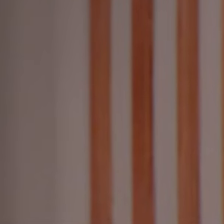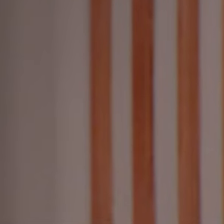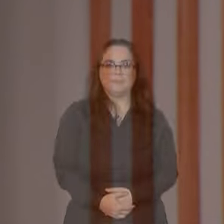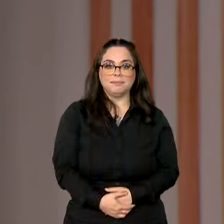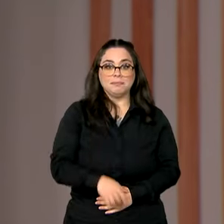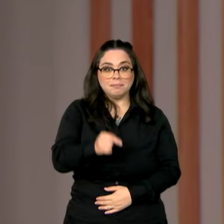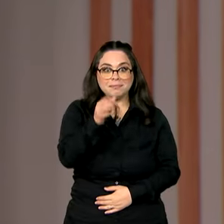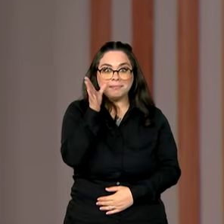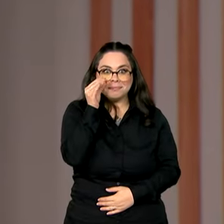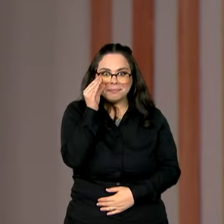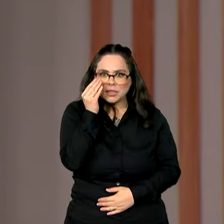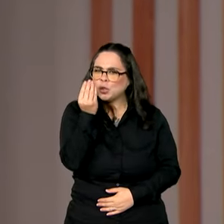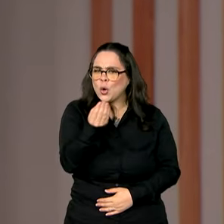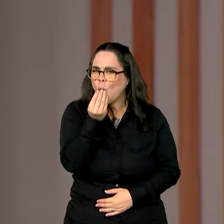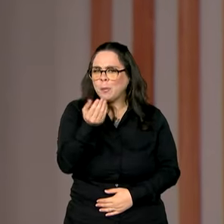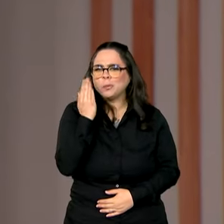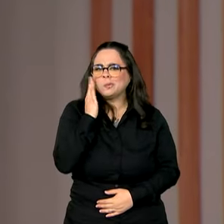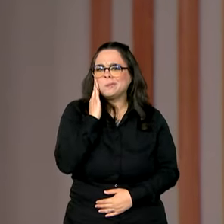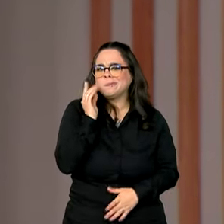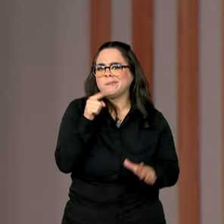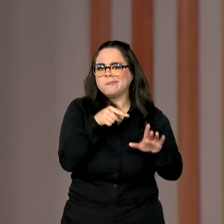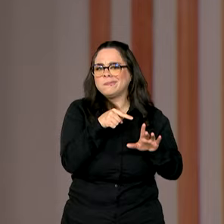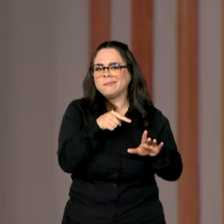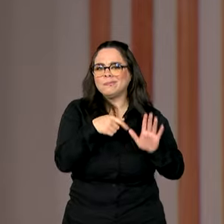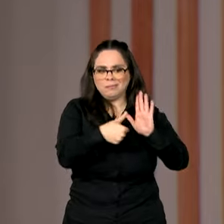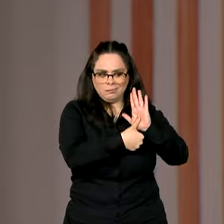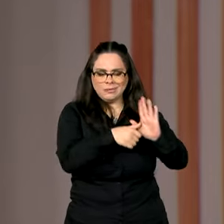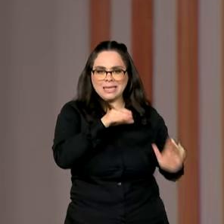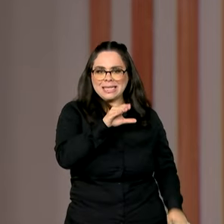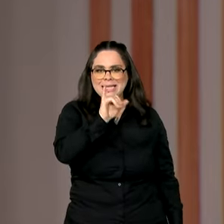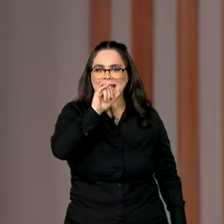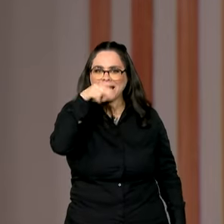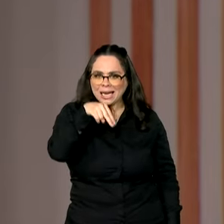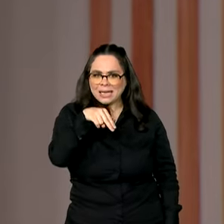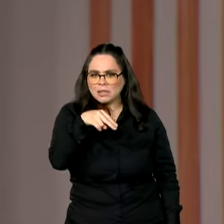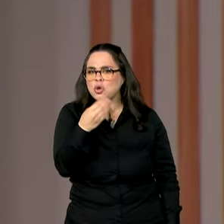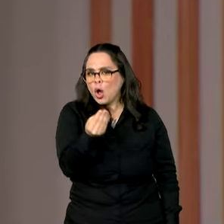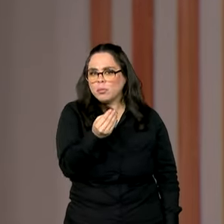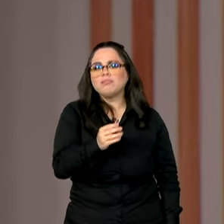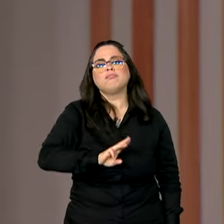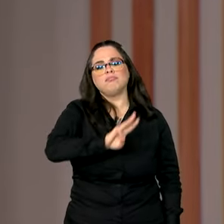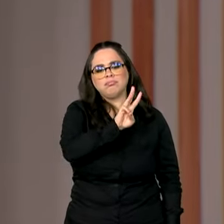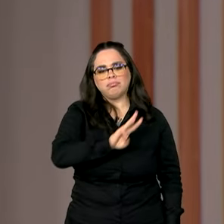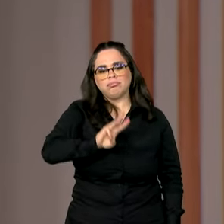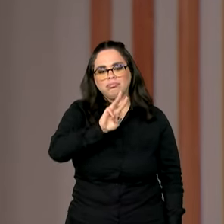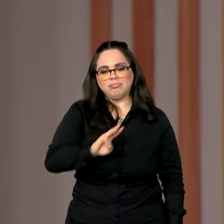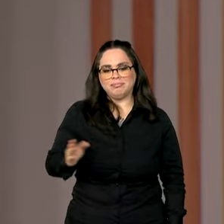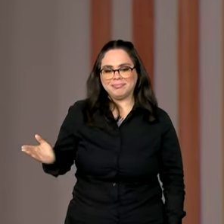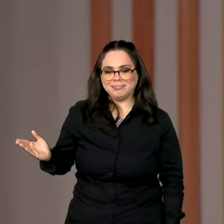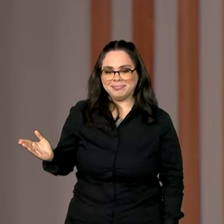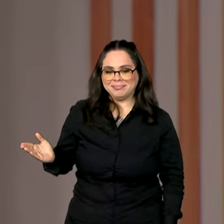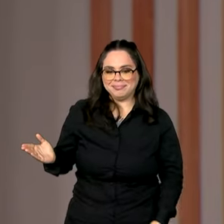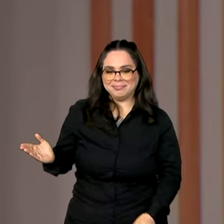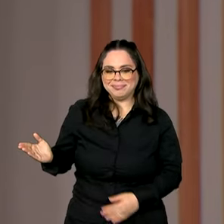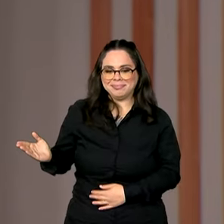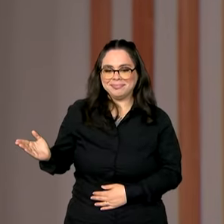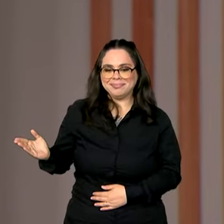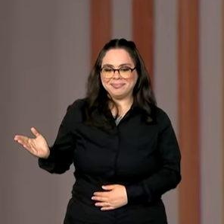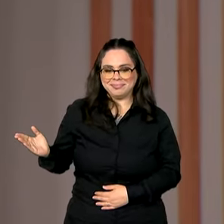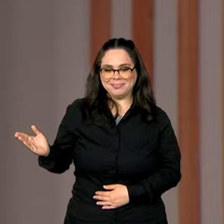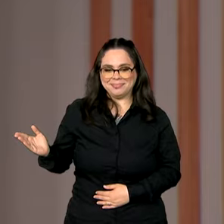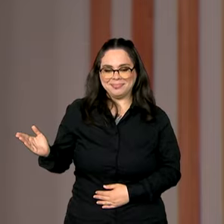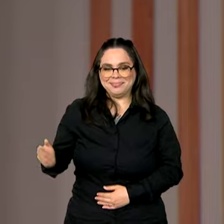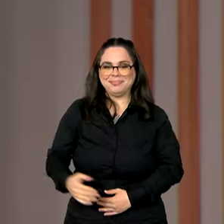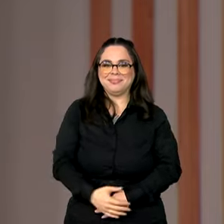E ficou interessado? Quer saber como tirar a sua carteira de identidade nacional? Basta acessar gov.br barra